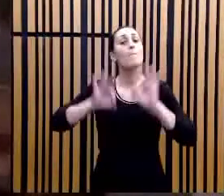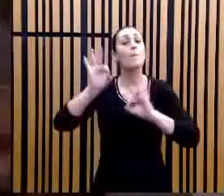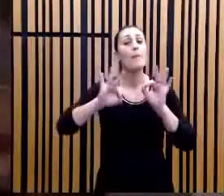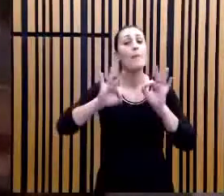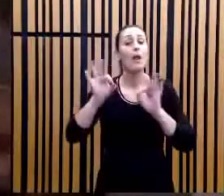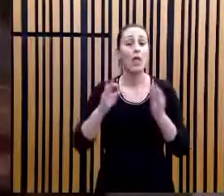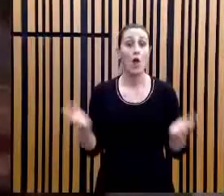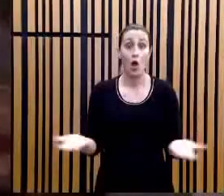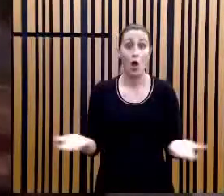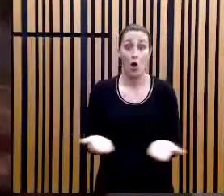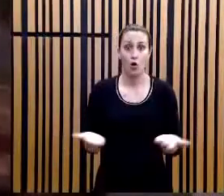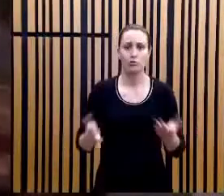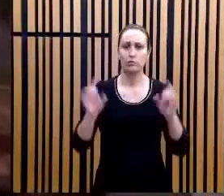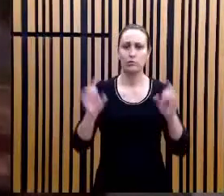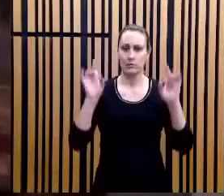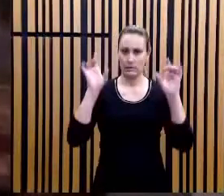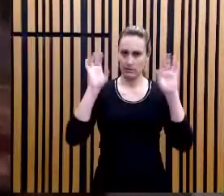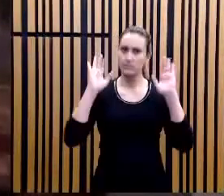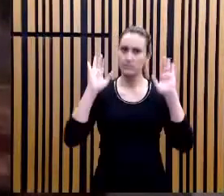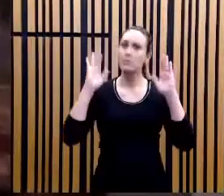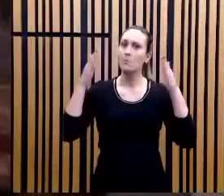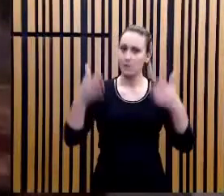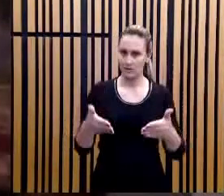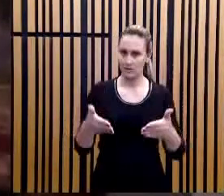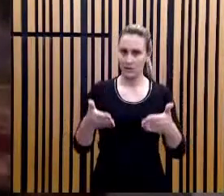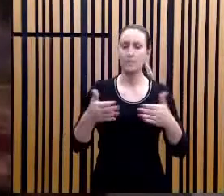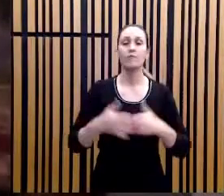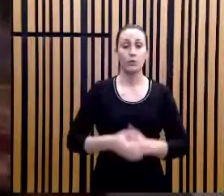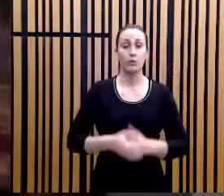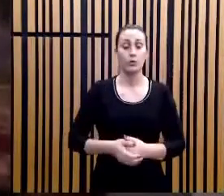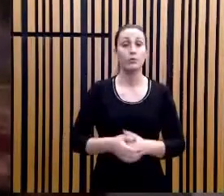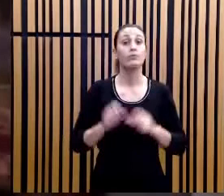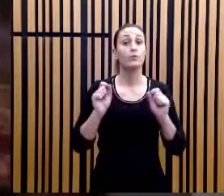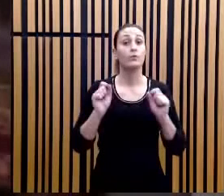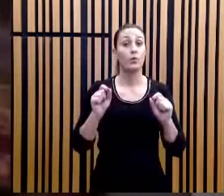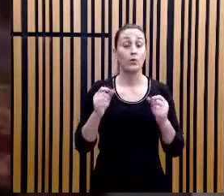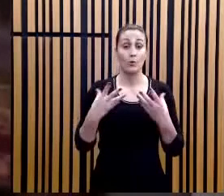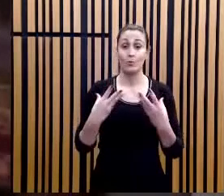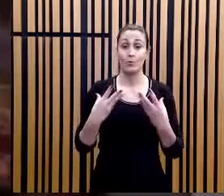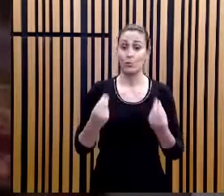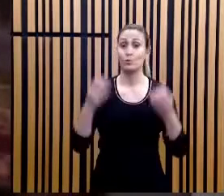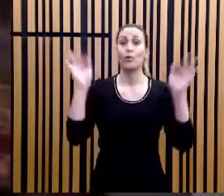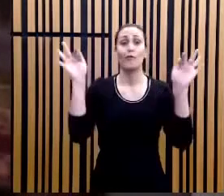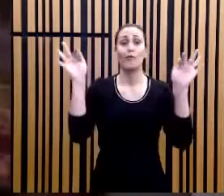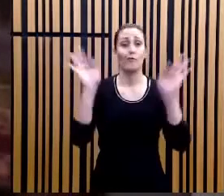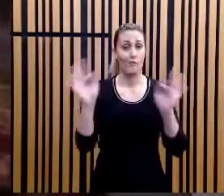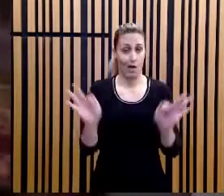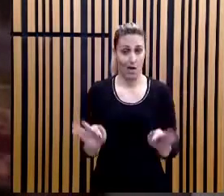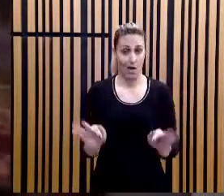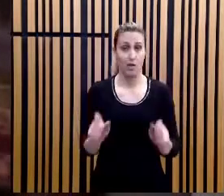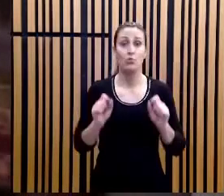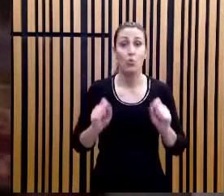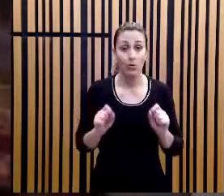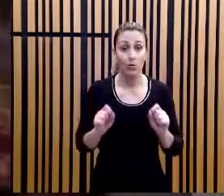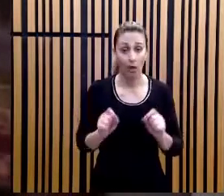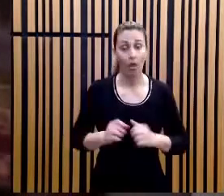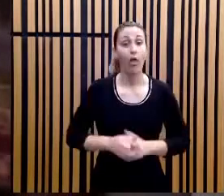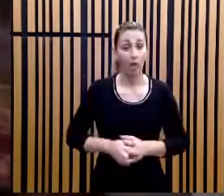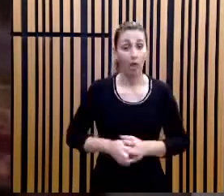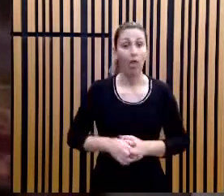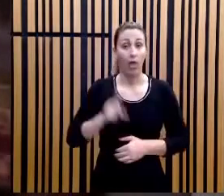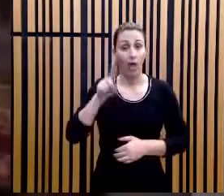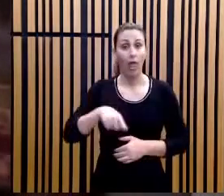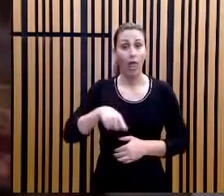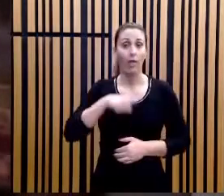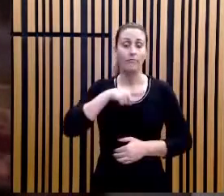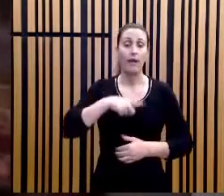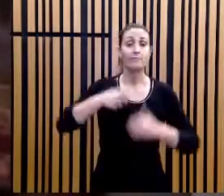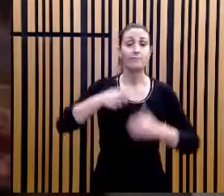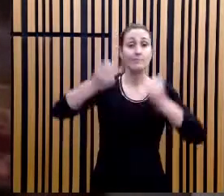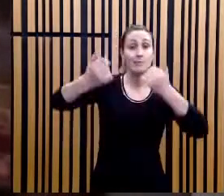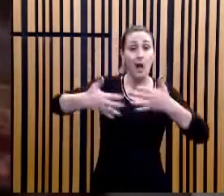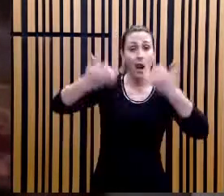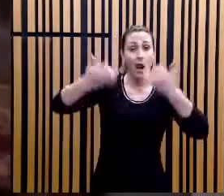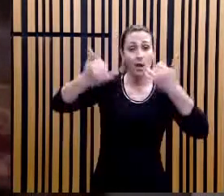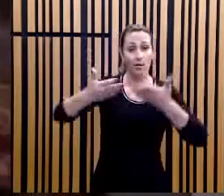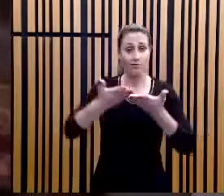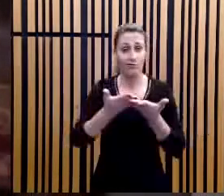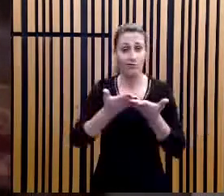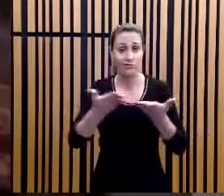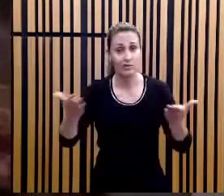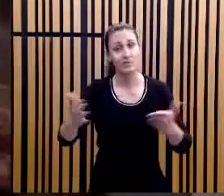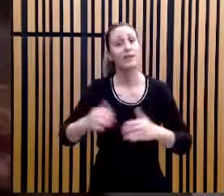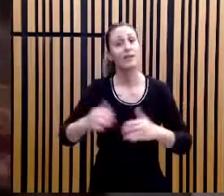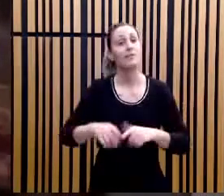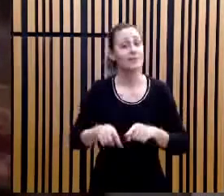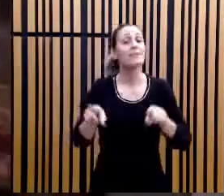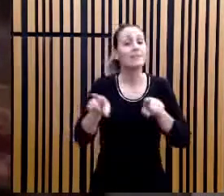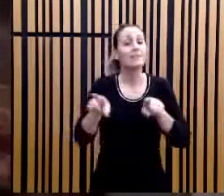especificamente, muito feliz por estar antecedendo com essa fala a